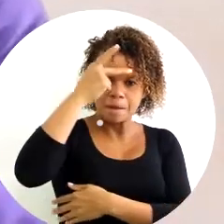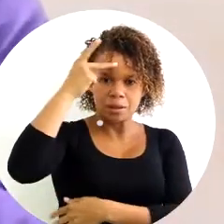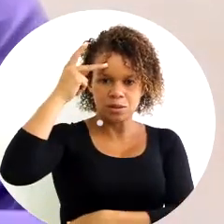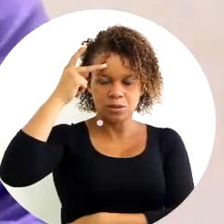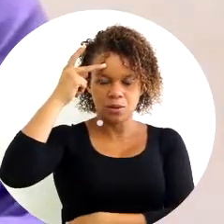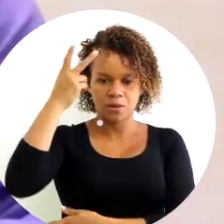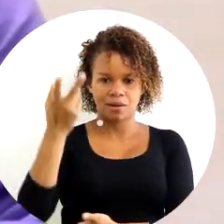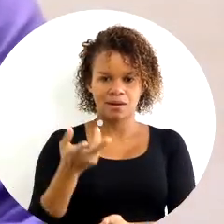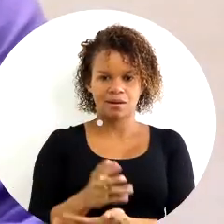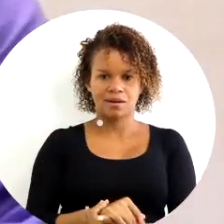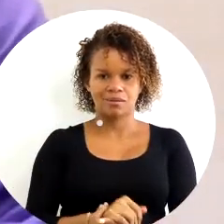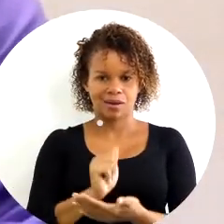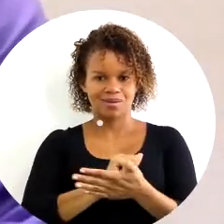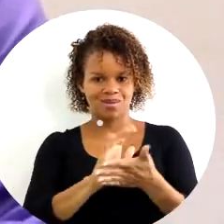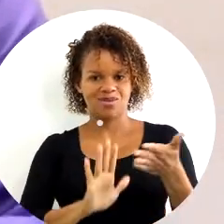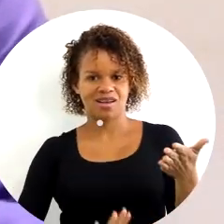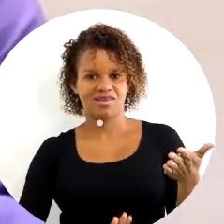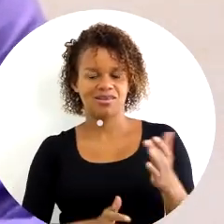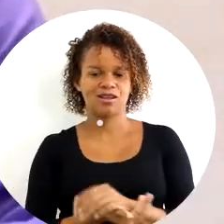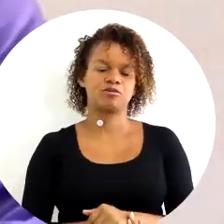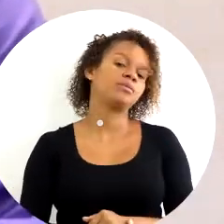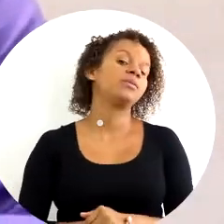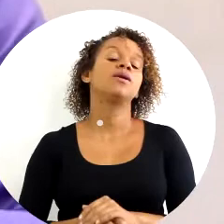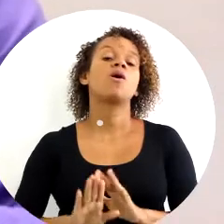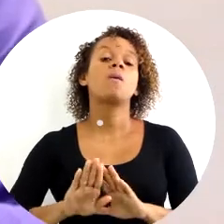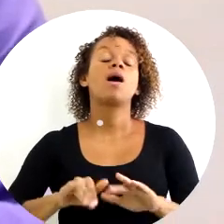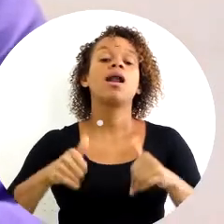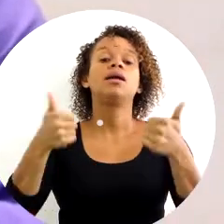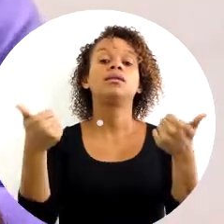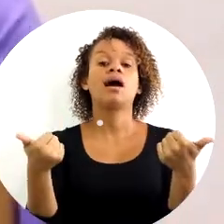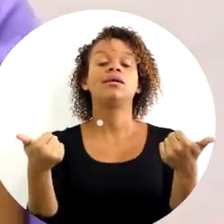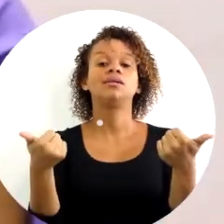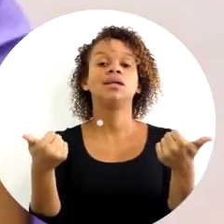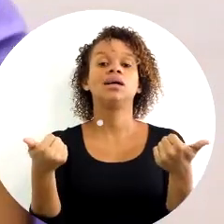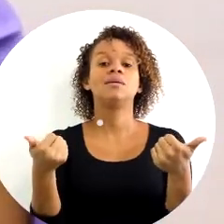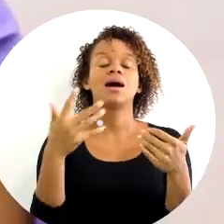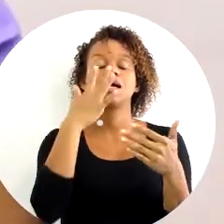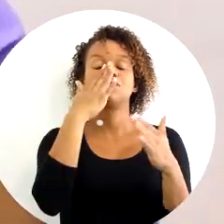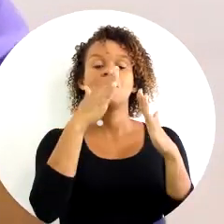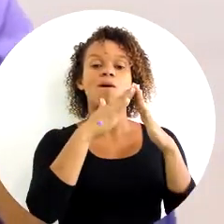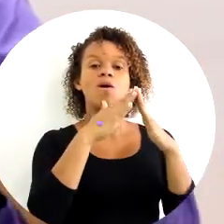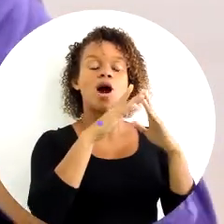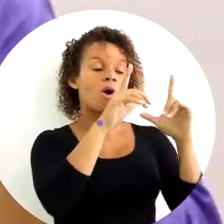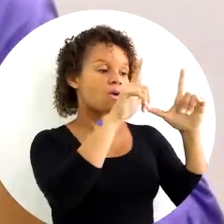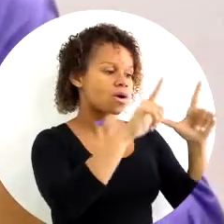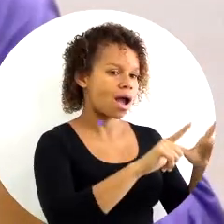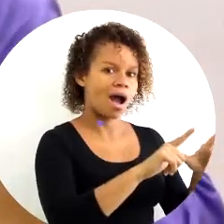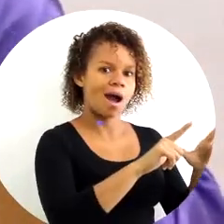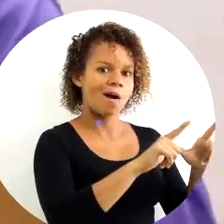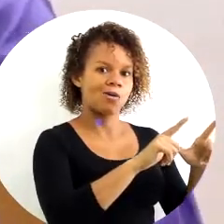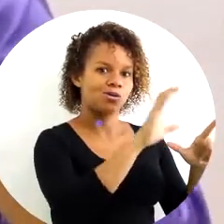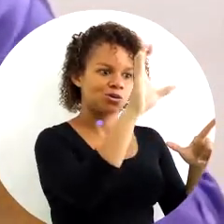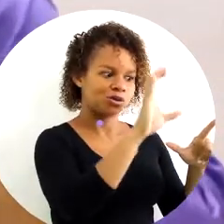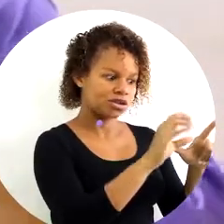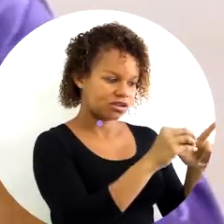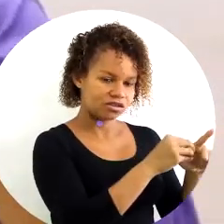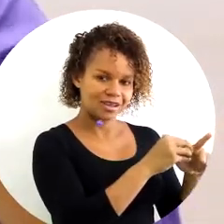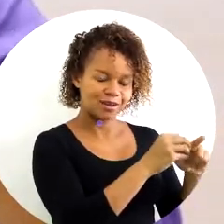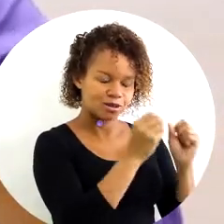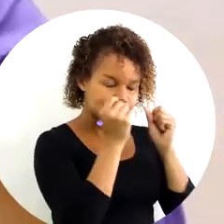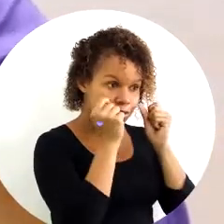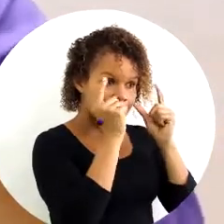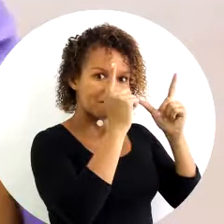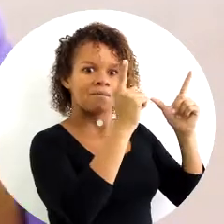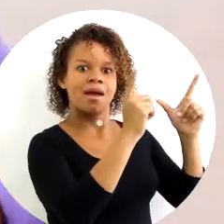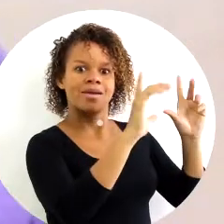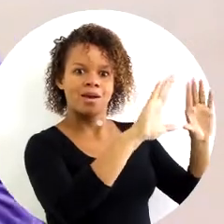na execução das tarefas. Qualidade vai morar no lugar em que o indivíduo, desperto para